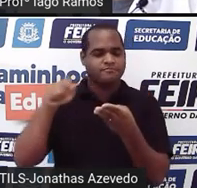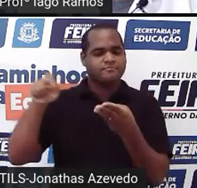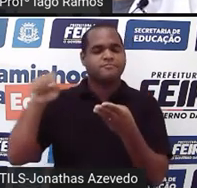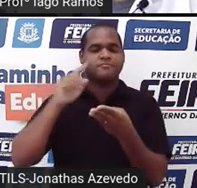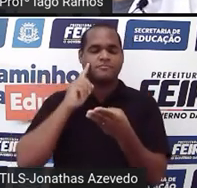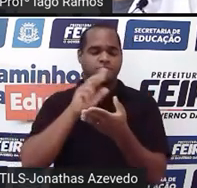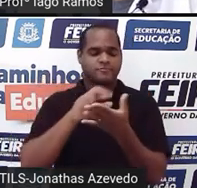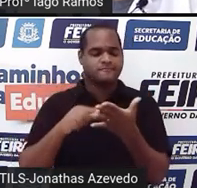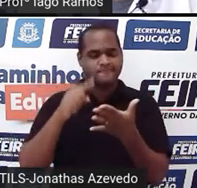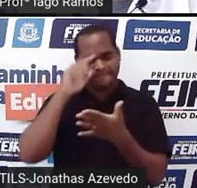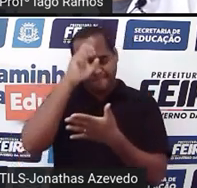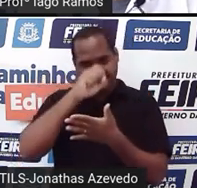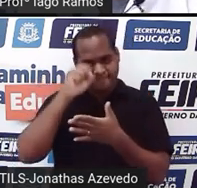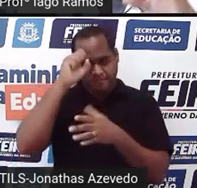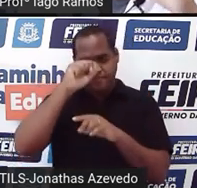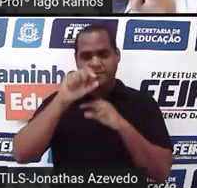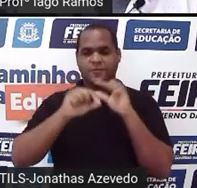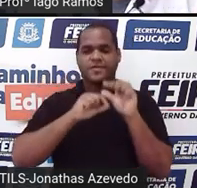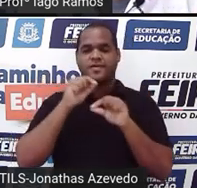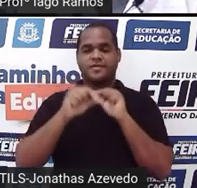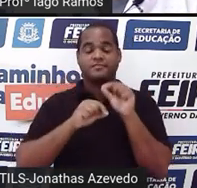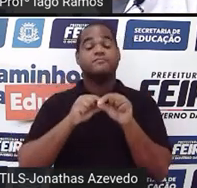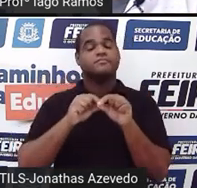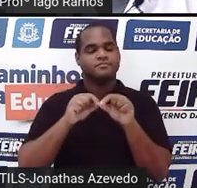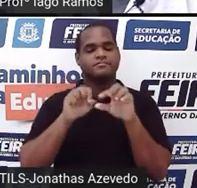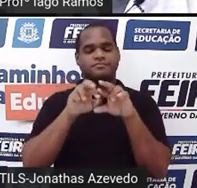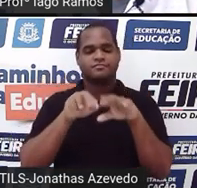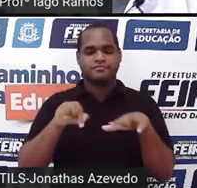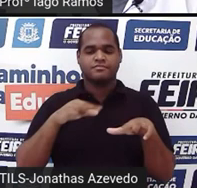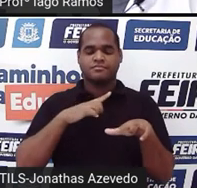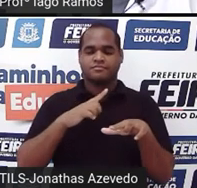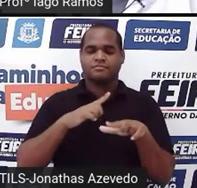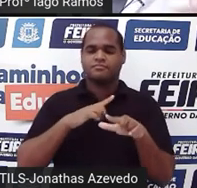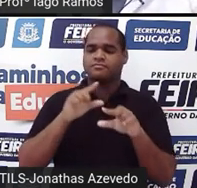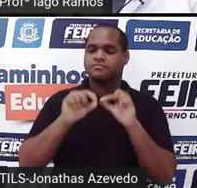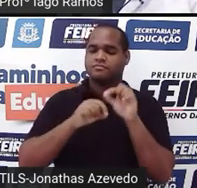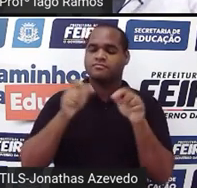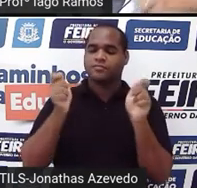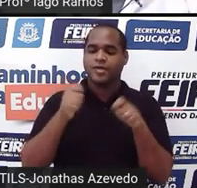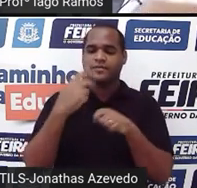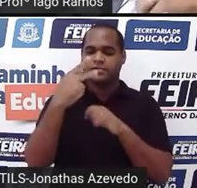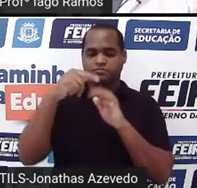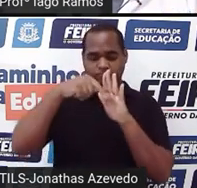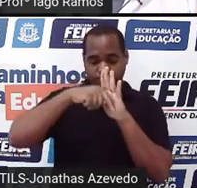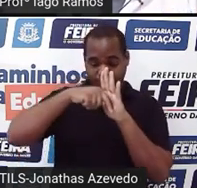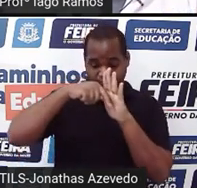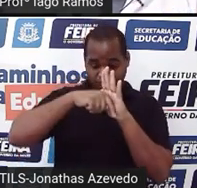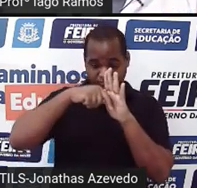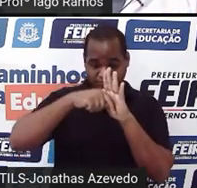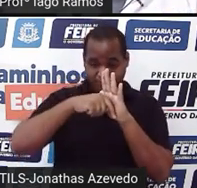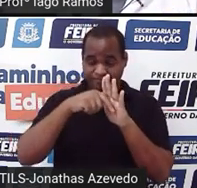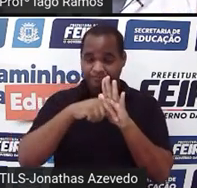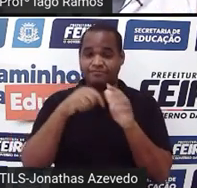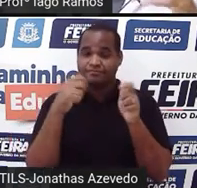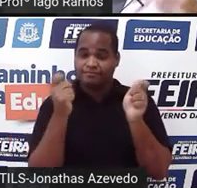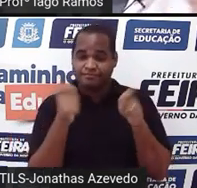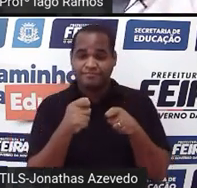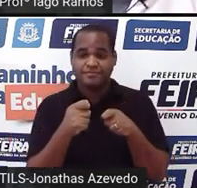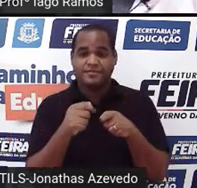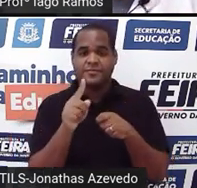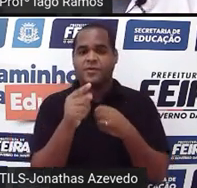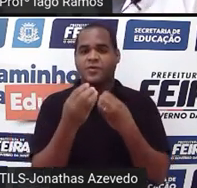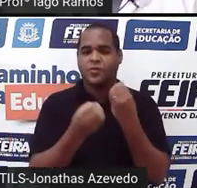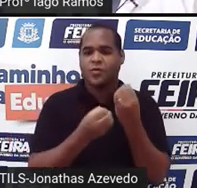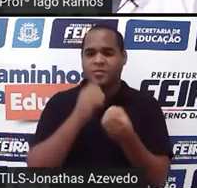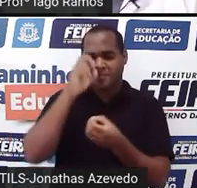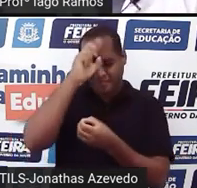sobre o que você aprendeu, tá bom? Fazendo isso, você vai estar fazendo uma avaliação de você mesmo aqui sobre